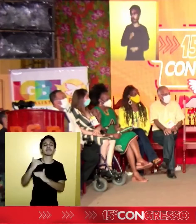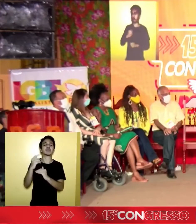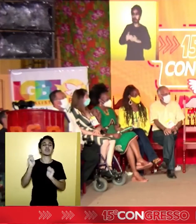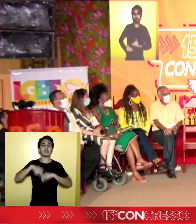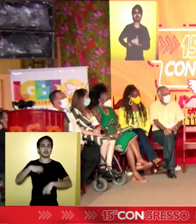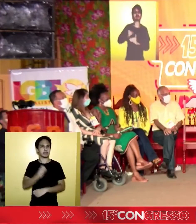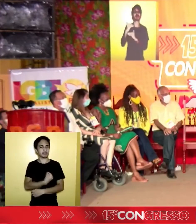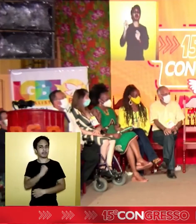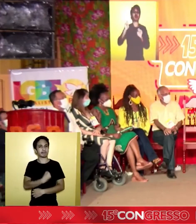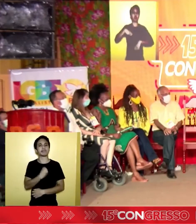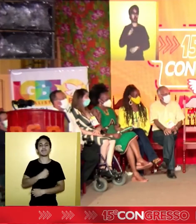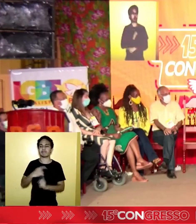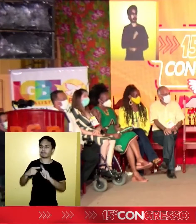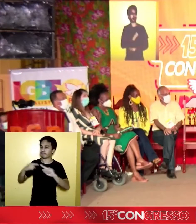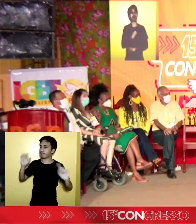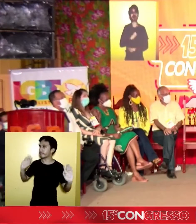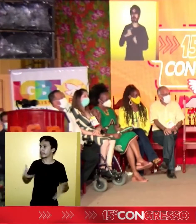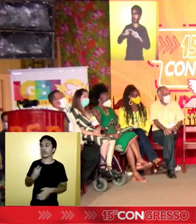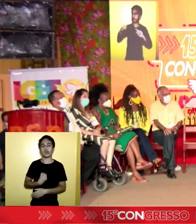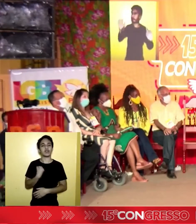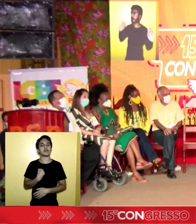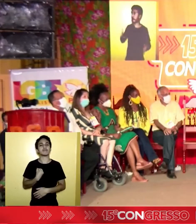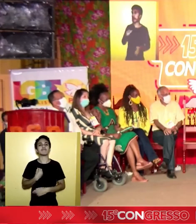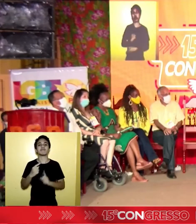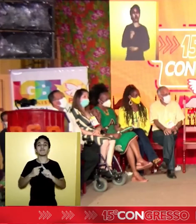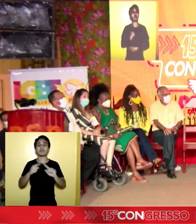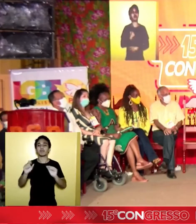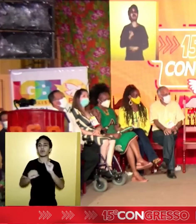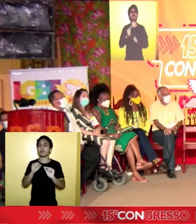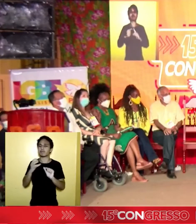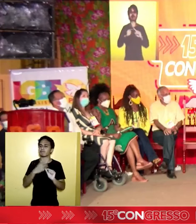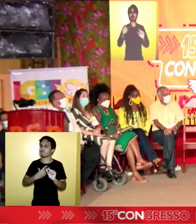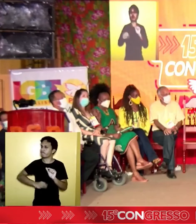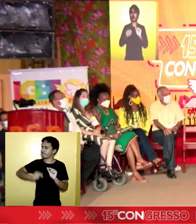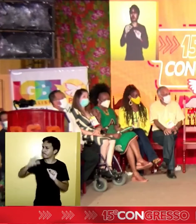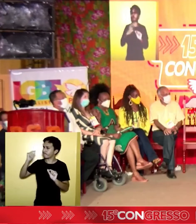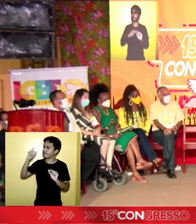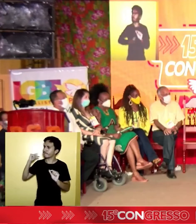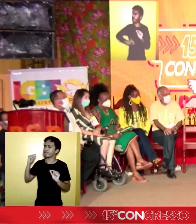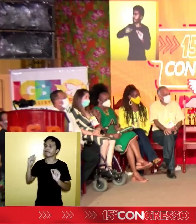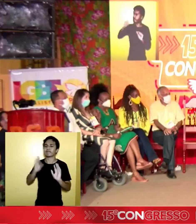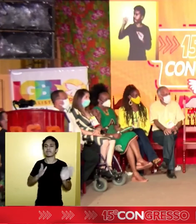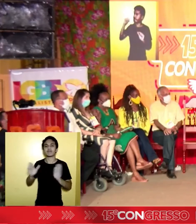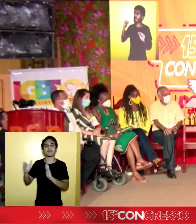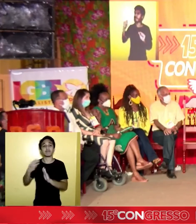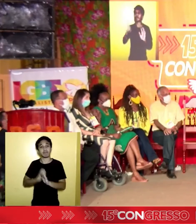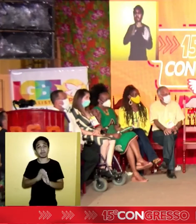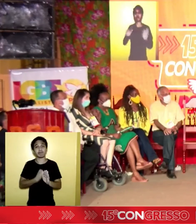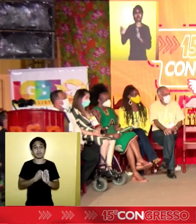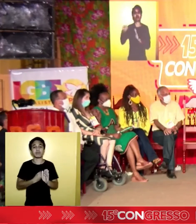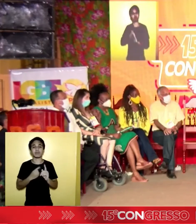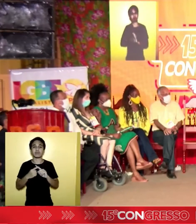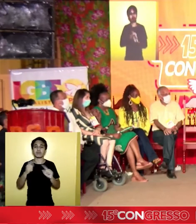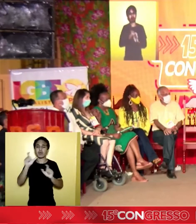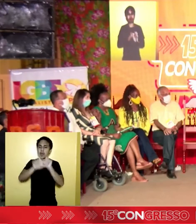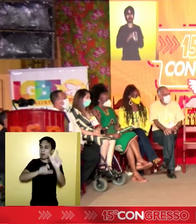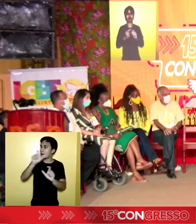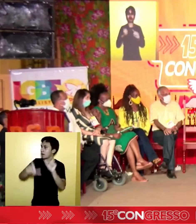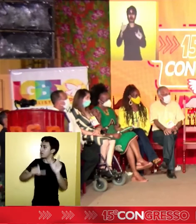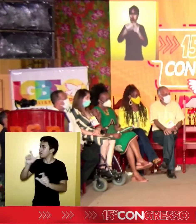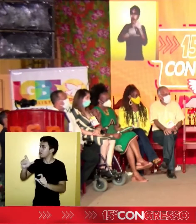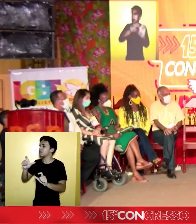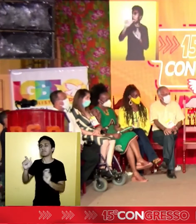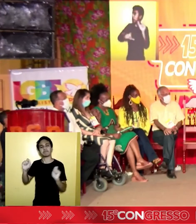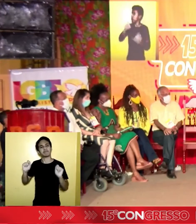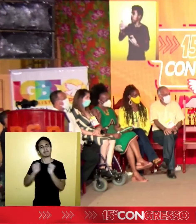são muito maiores do que as realizações já feitas, e é uma renovação de geração que vemos acontecer aqui hoje, na pessoa